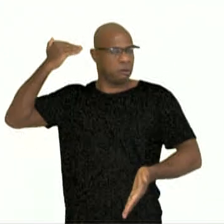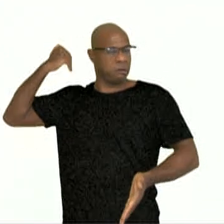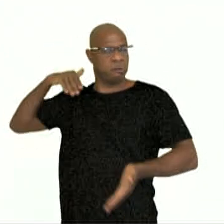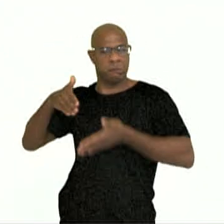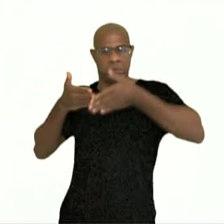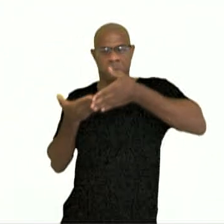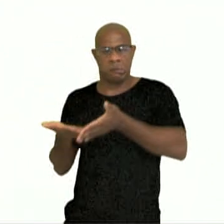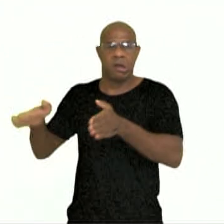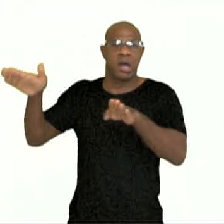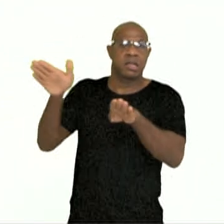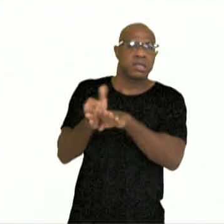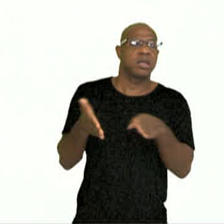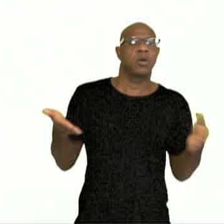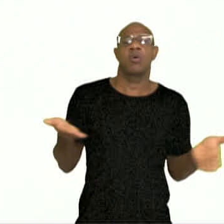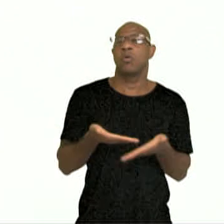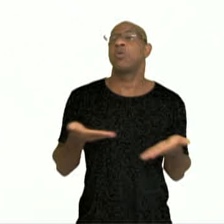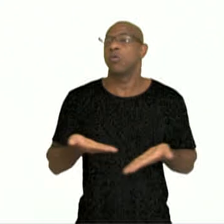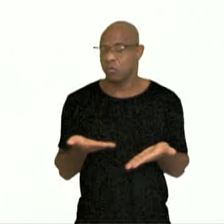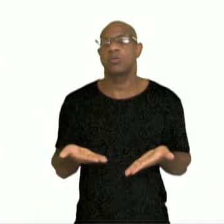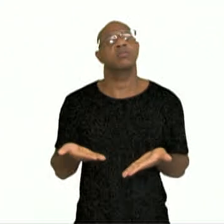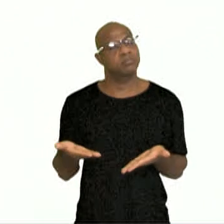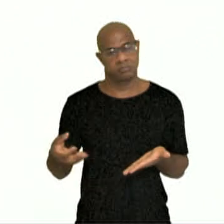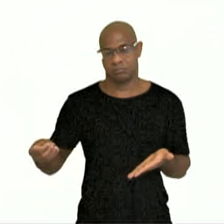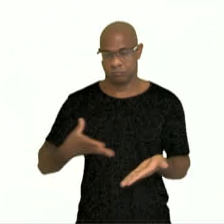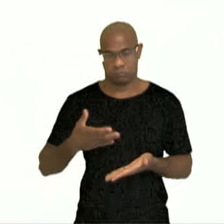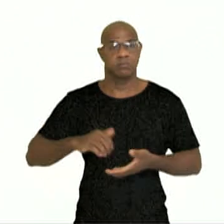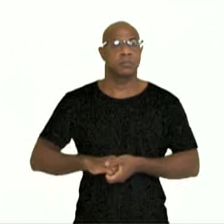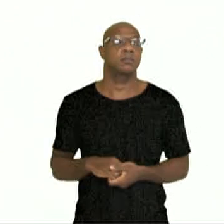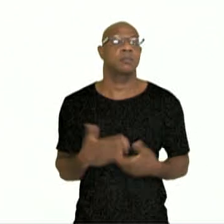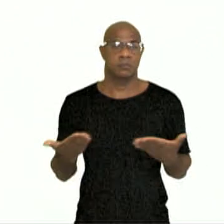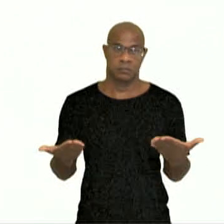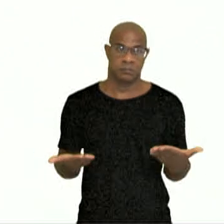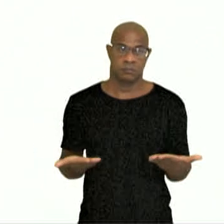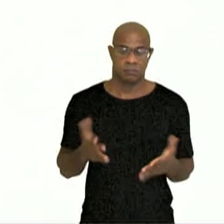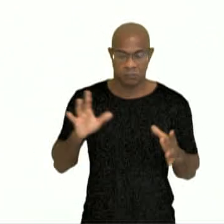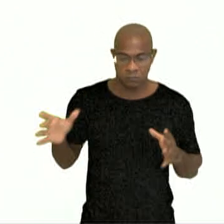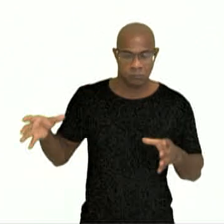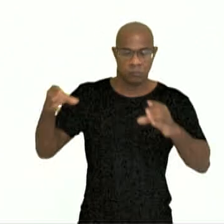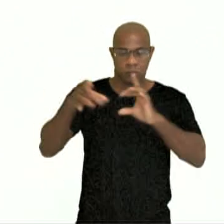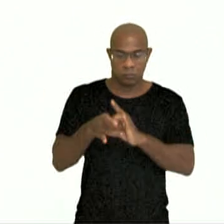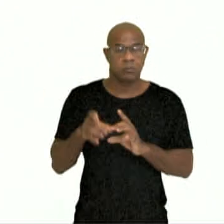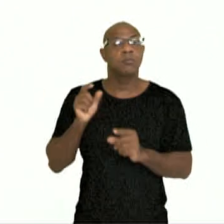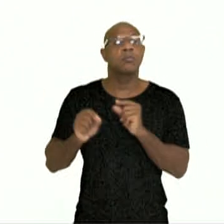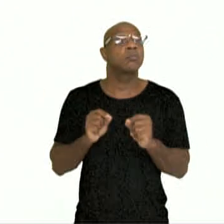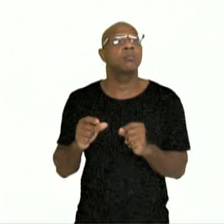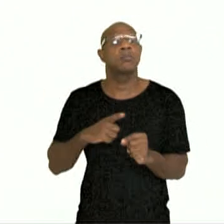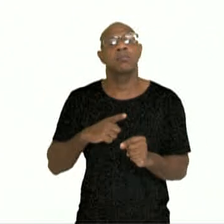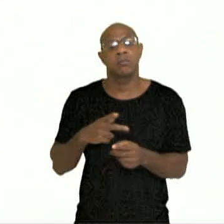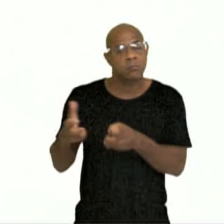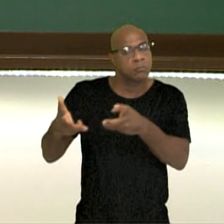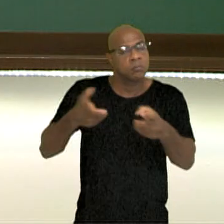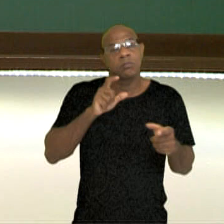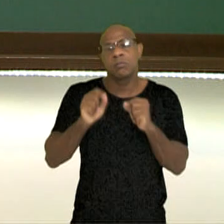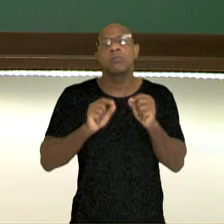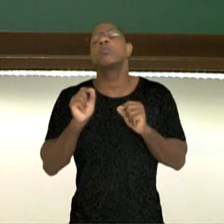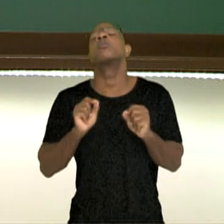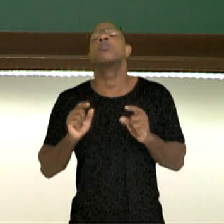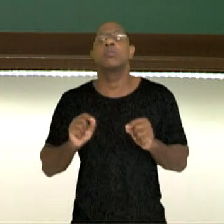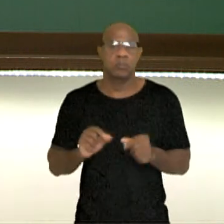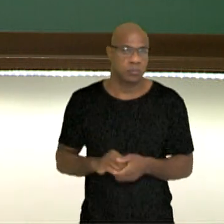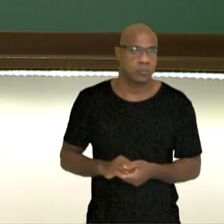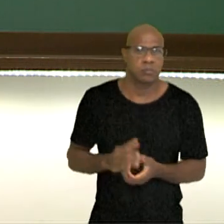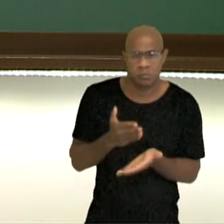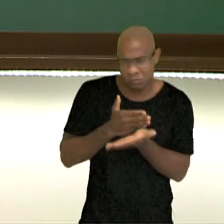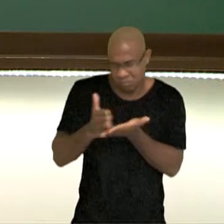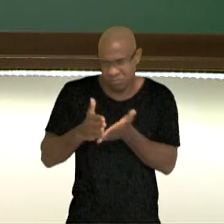até os dias em que nós estamos vivendo. Nessa conjuntura, é que nós verificamos o seguinte, no